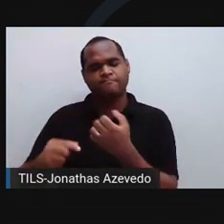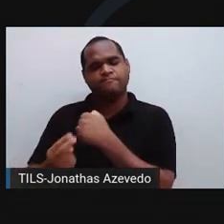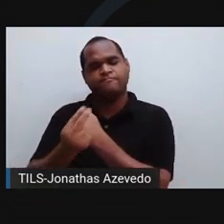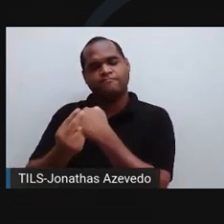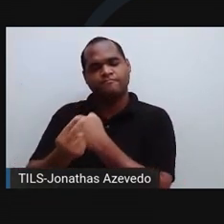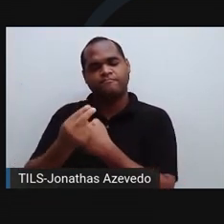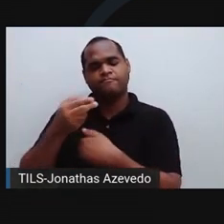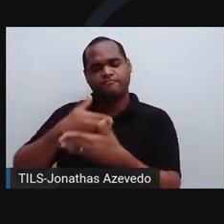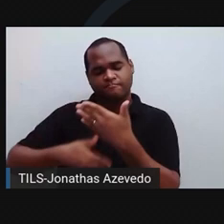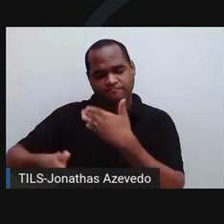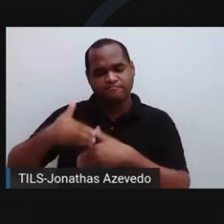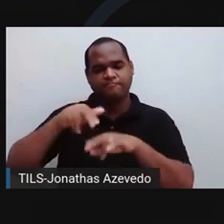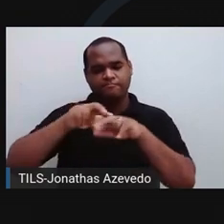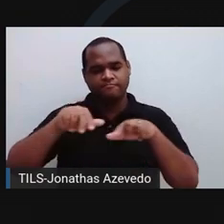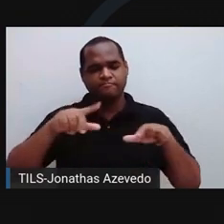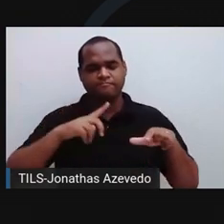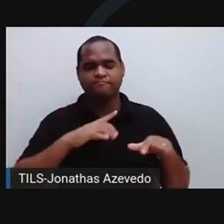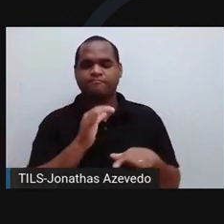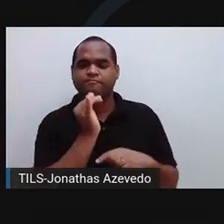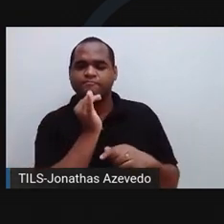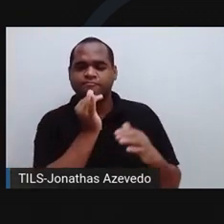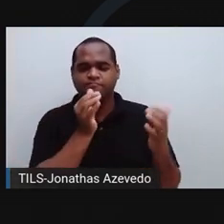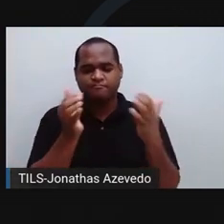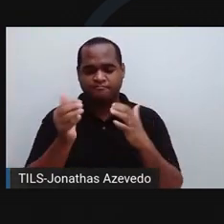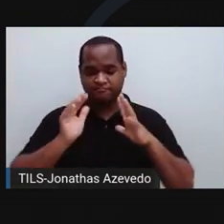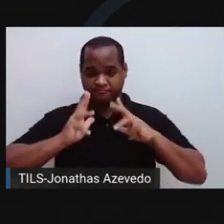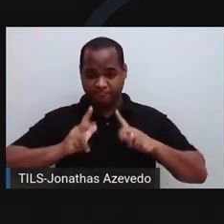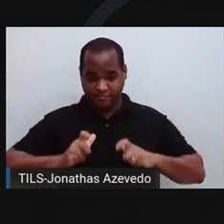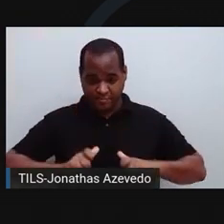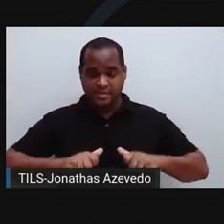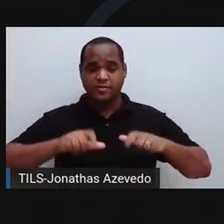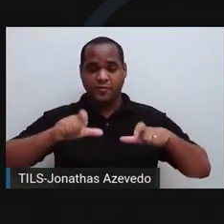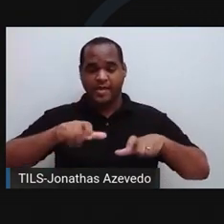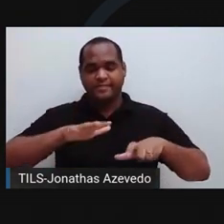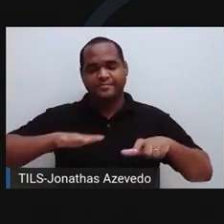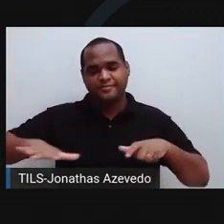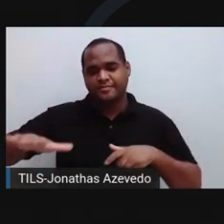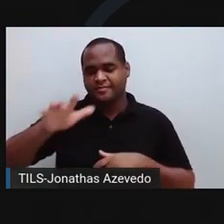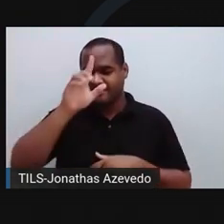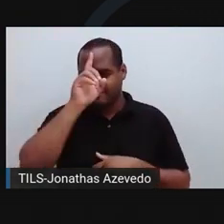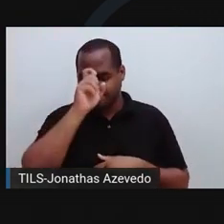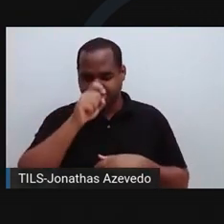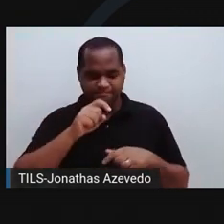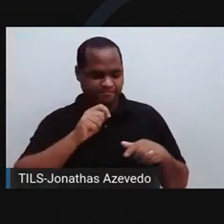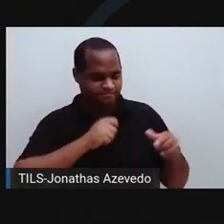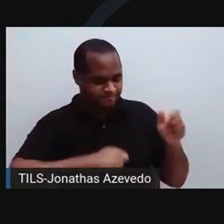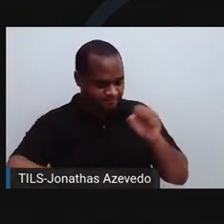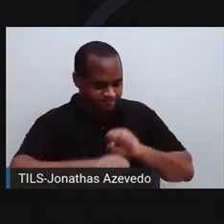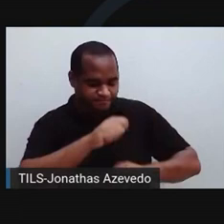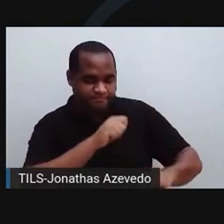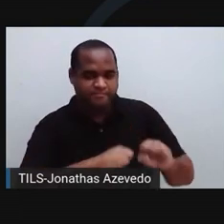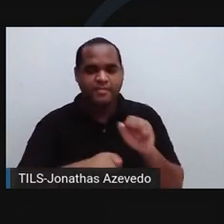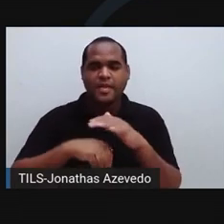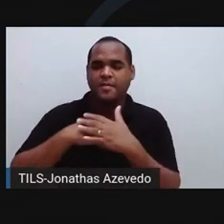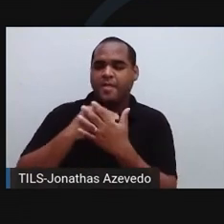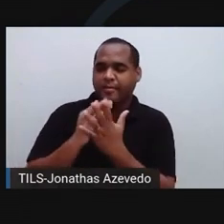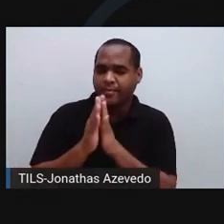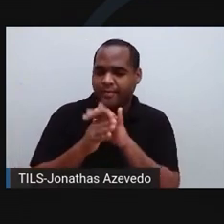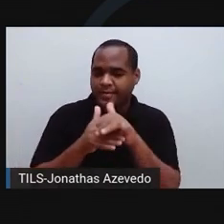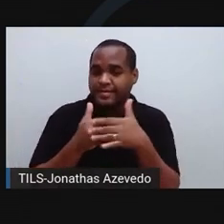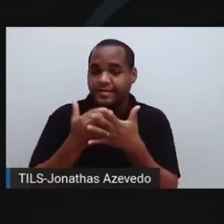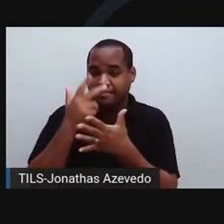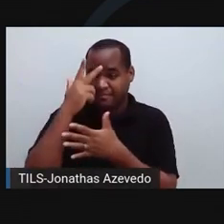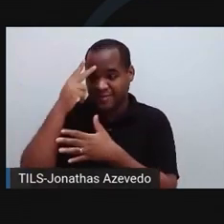evitar novos surtos. Exemplos? Reforço de limpeza rigorosa do ambiente hospitalar, higiene correta e consistente das mãos e isolamento de pacientes